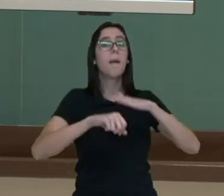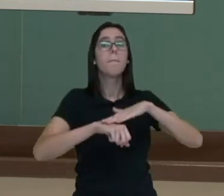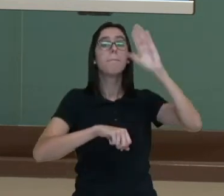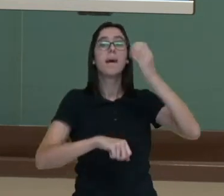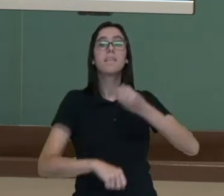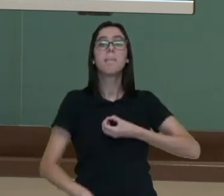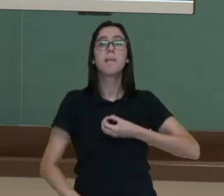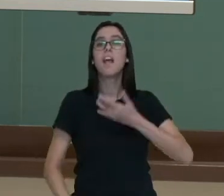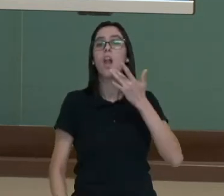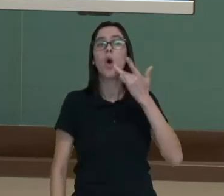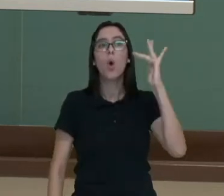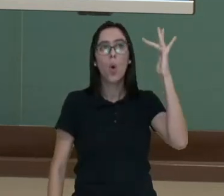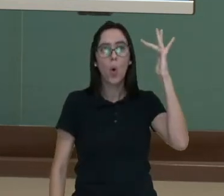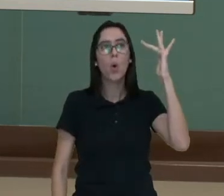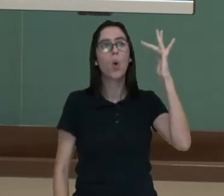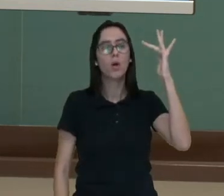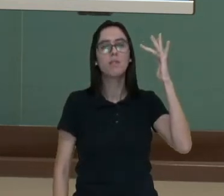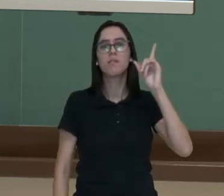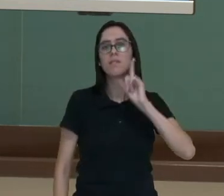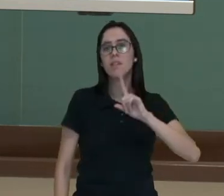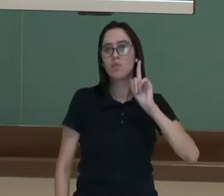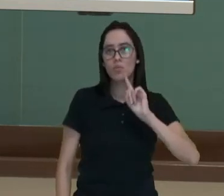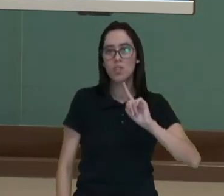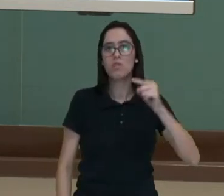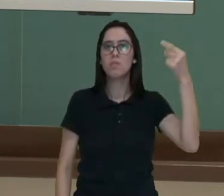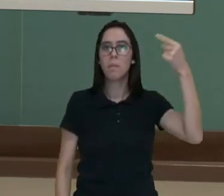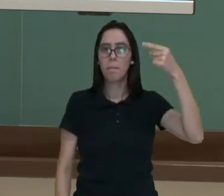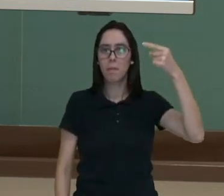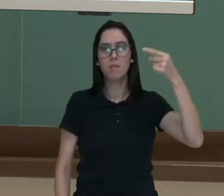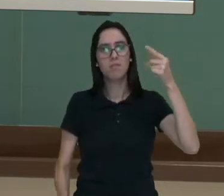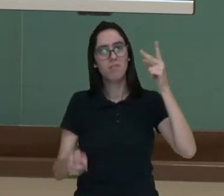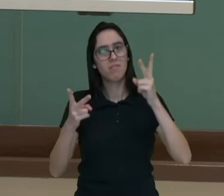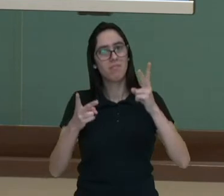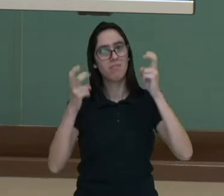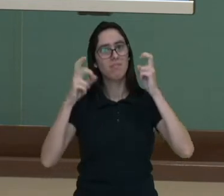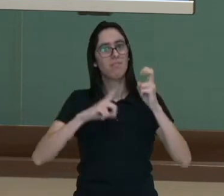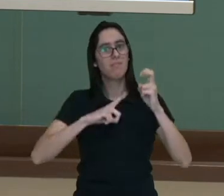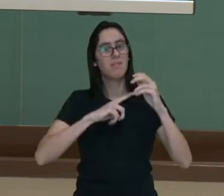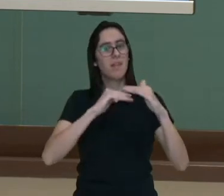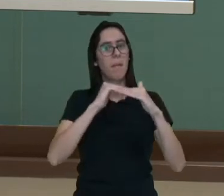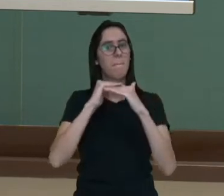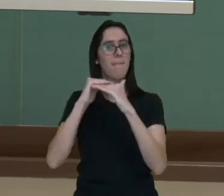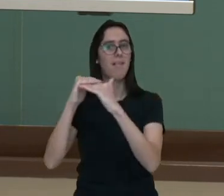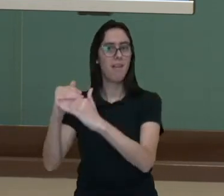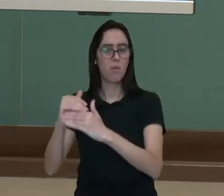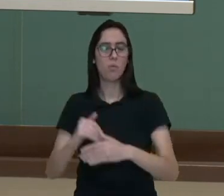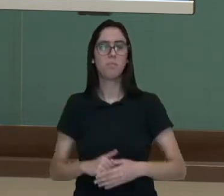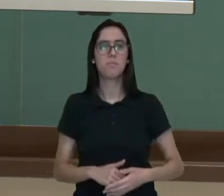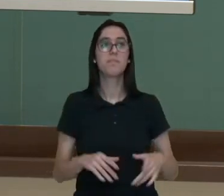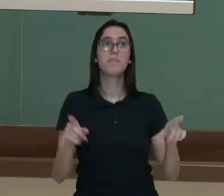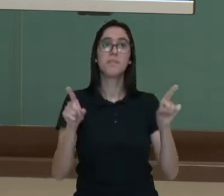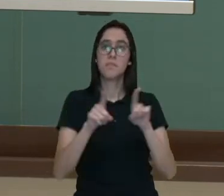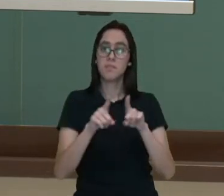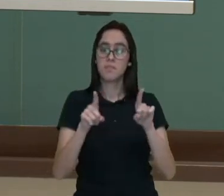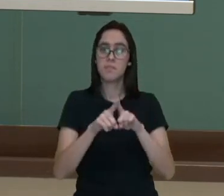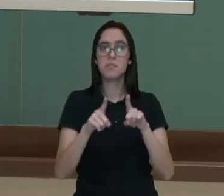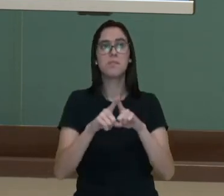ouro, né, tá também nessa ordem, né? Então, a gente consegue perceber essa padronização, tá? A gente também